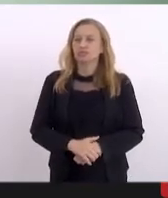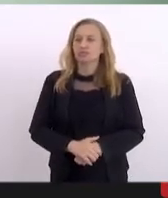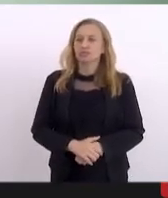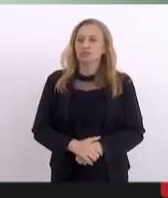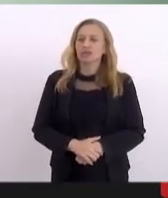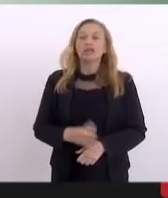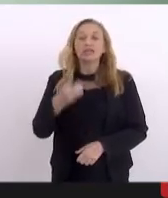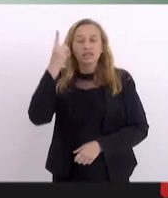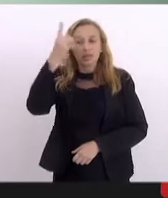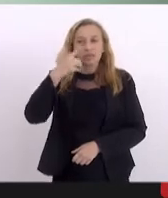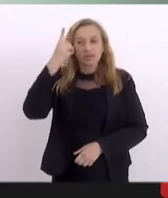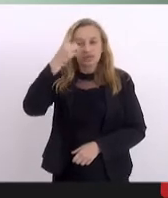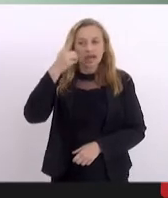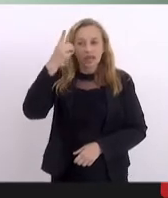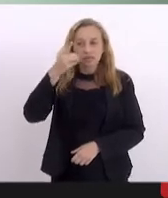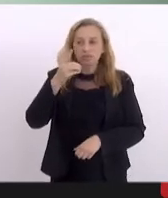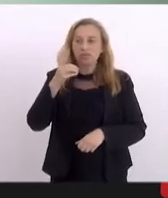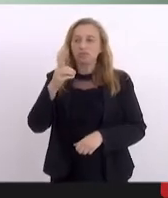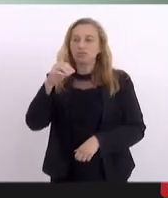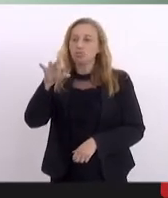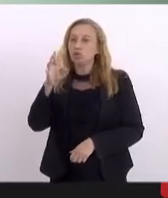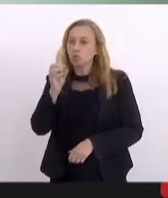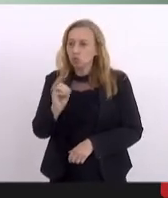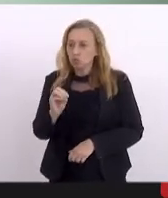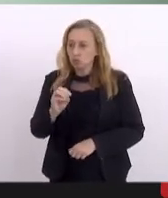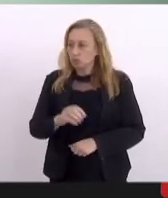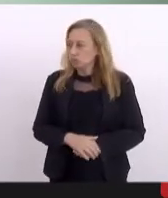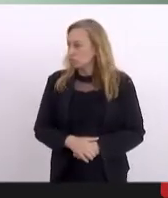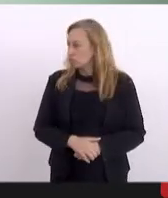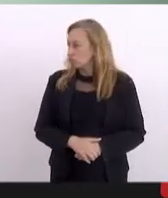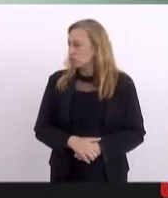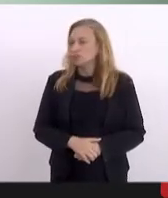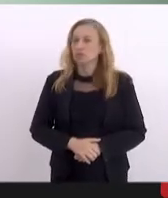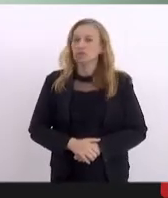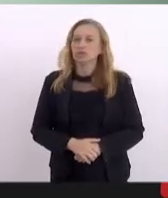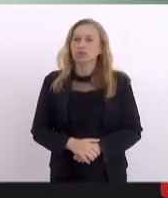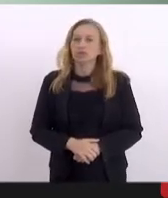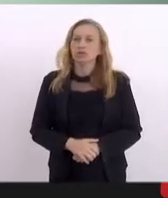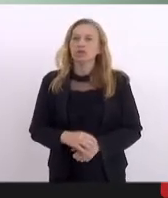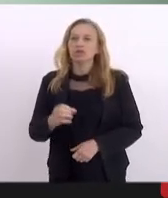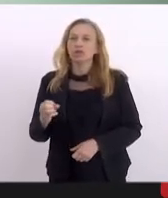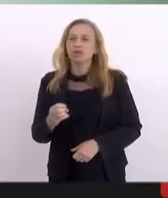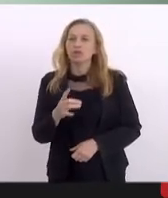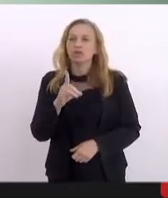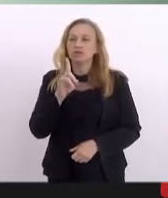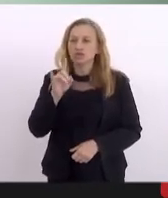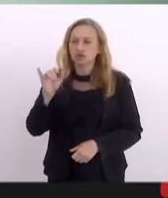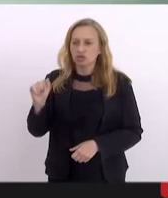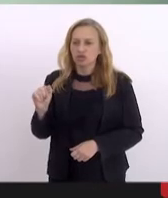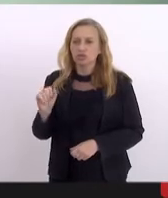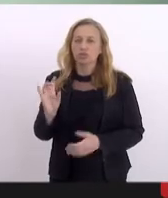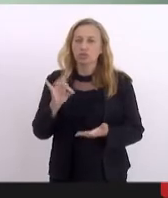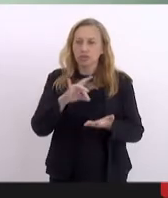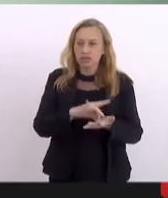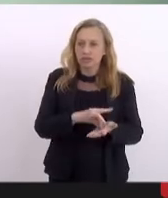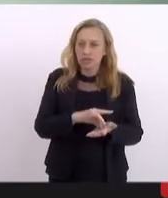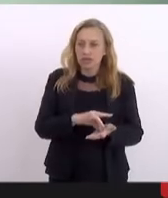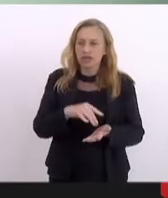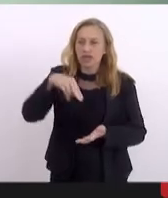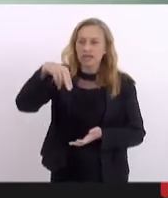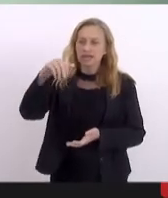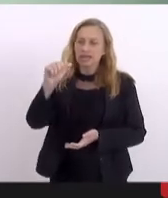Deputado Bruno Dauari. O presente projeto visa incluir nova data ao calendário oficial. A